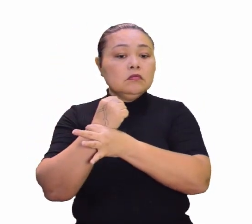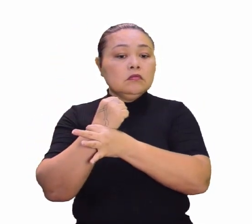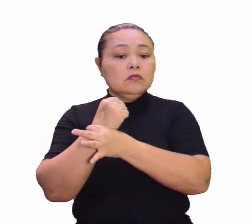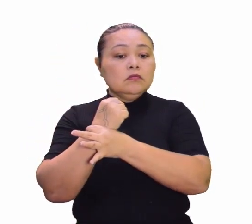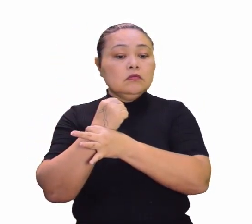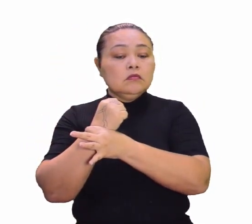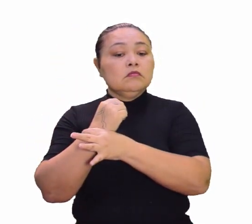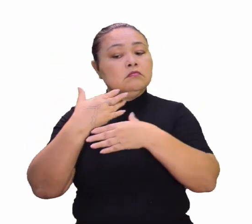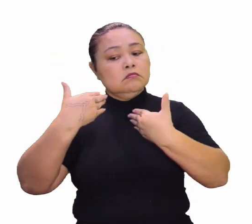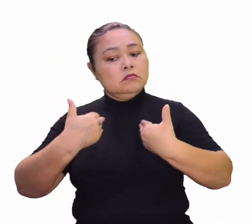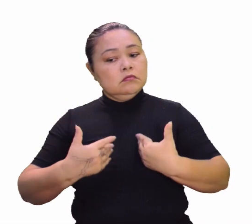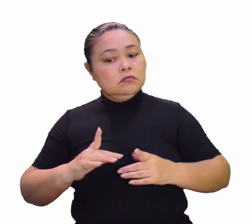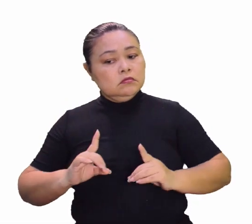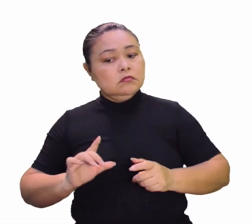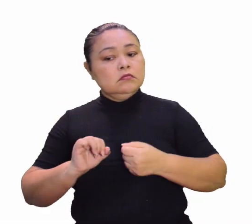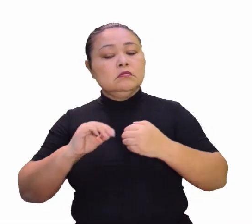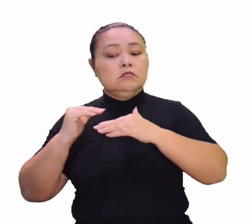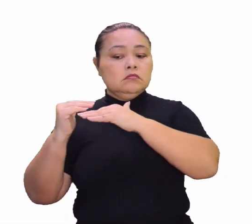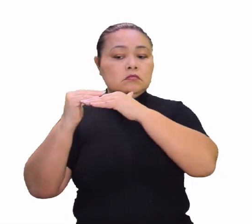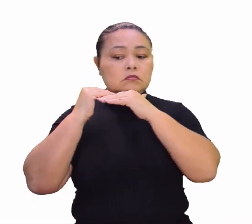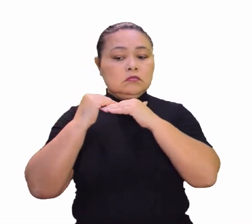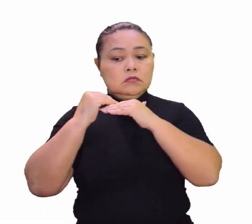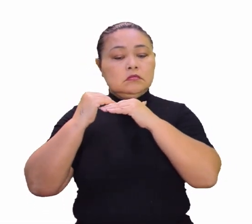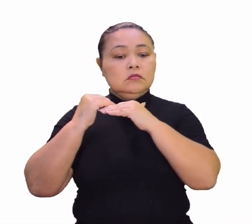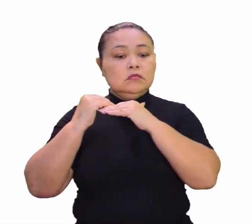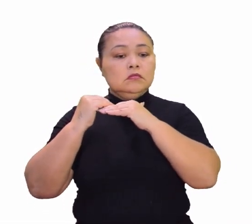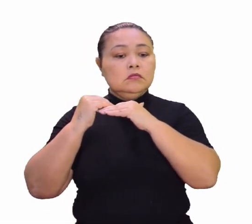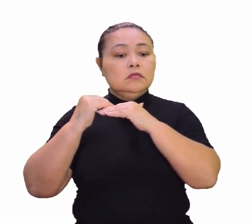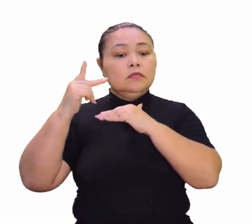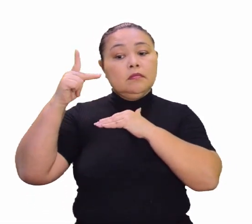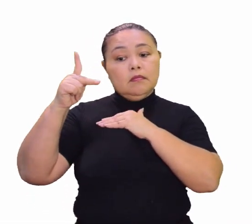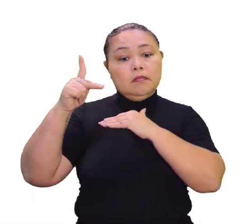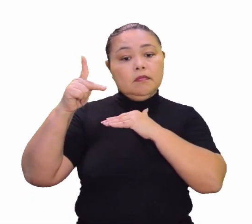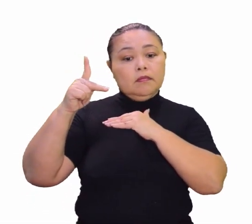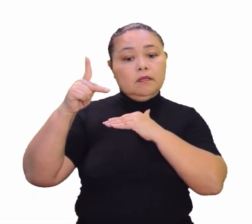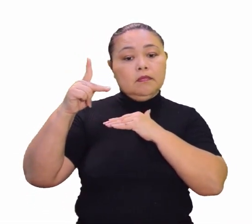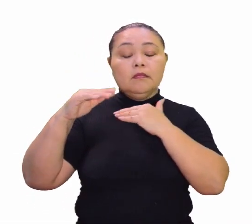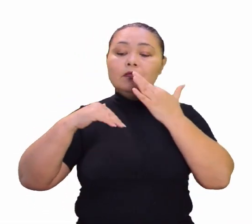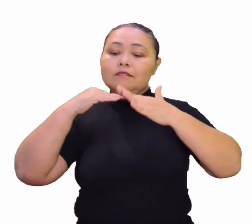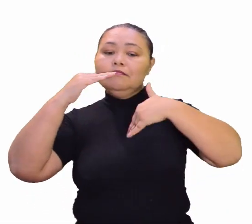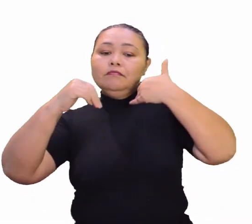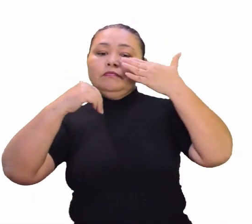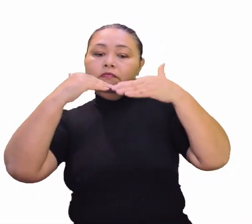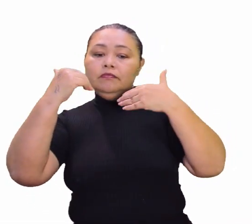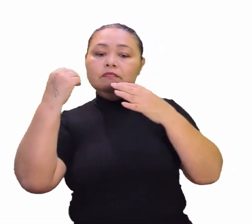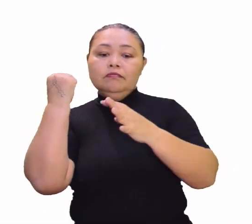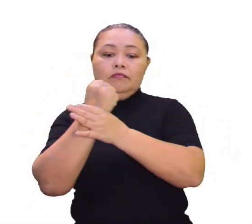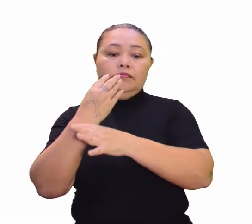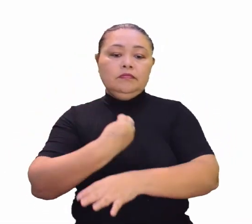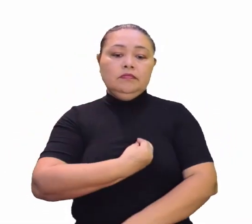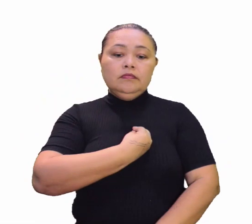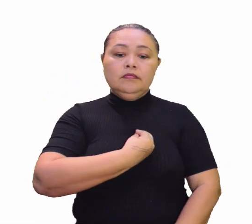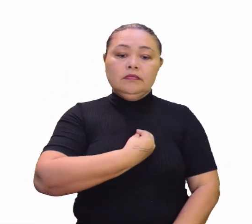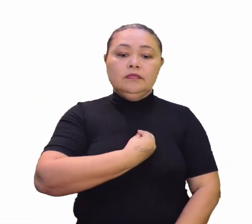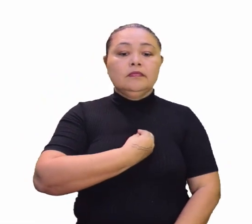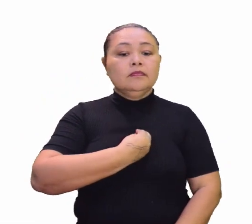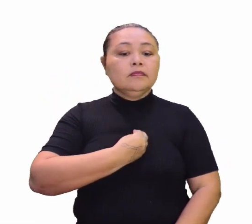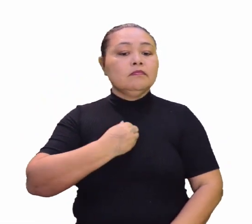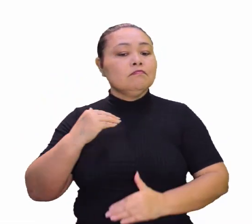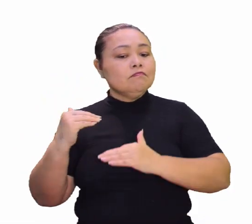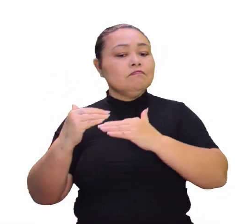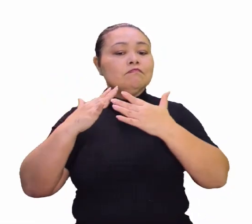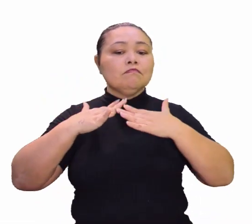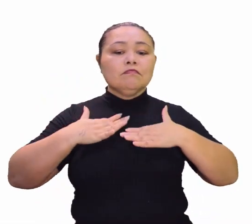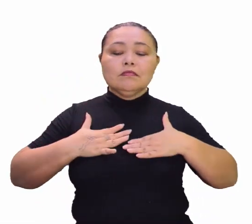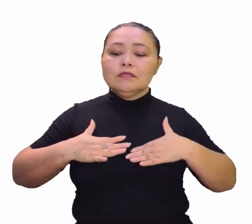dignidade e a igualdade. P, prosperidade, garantir vidas prósperas e